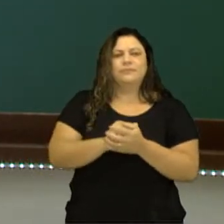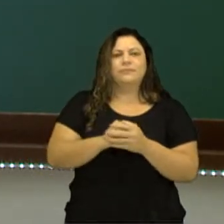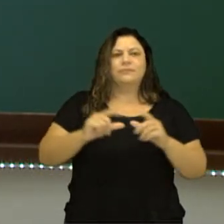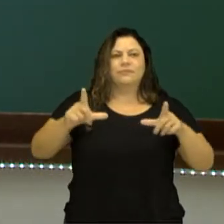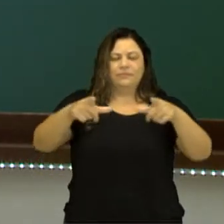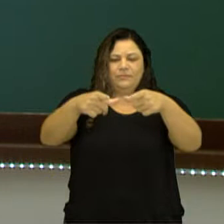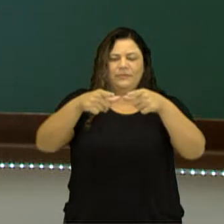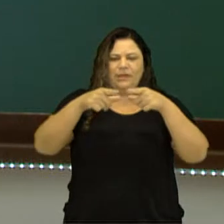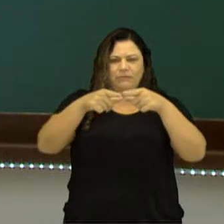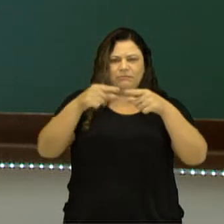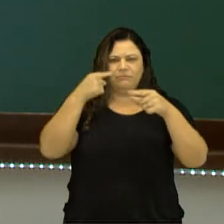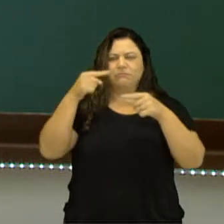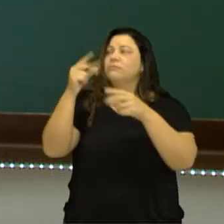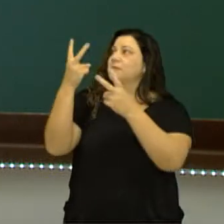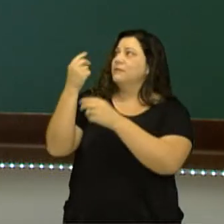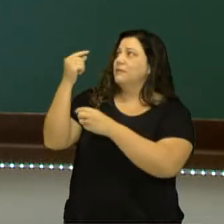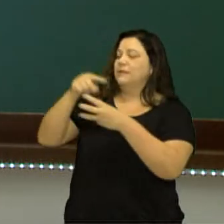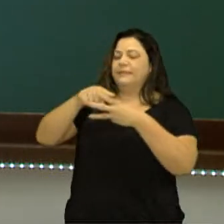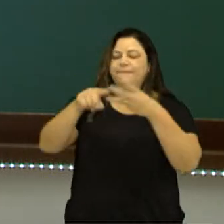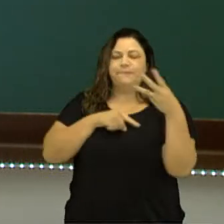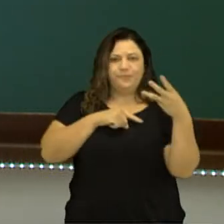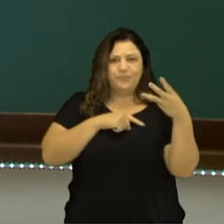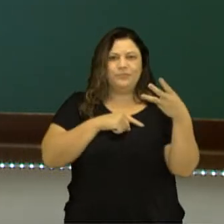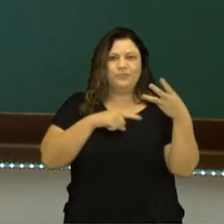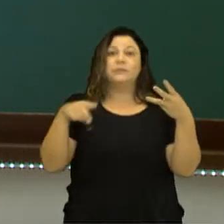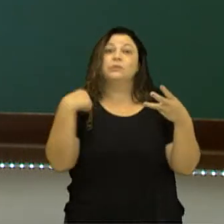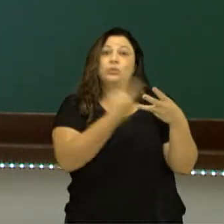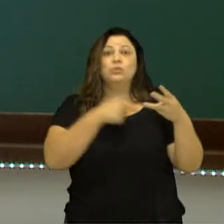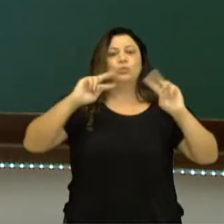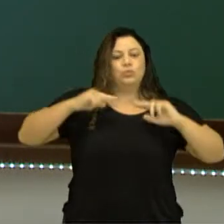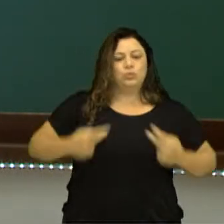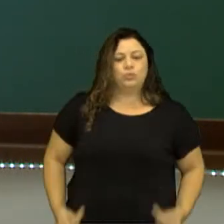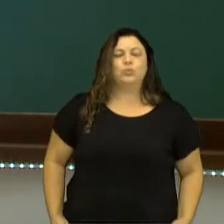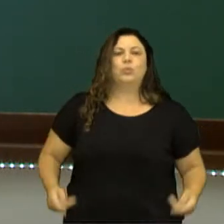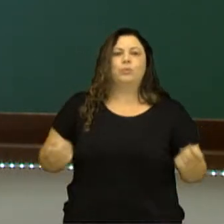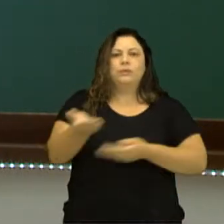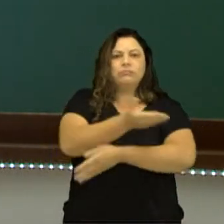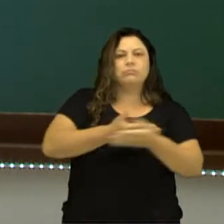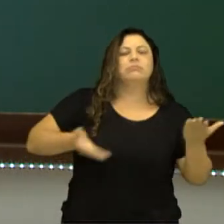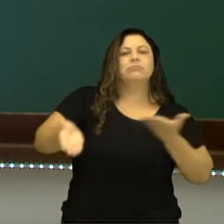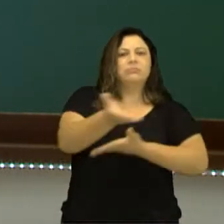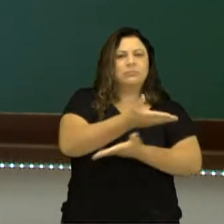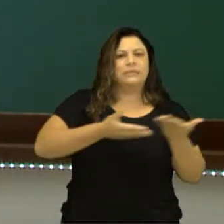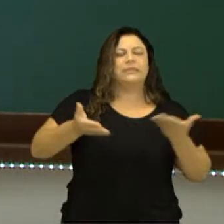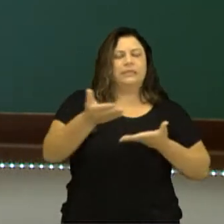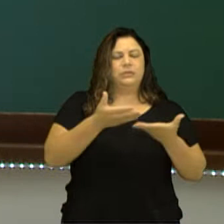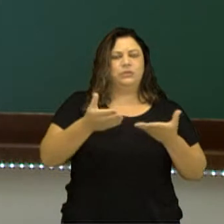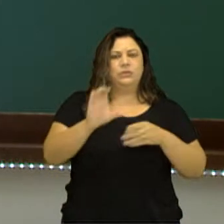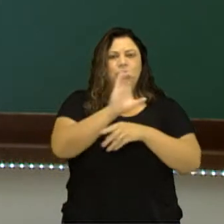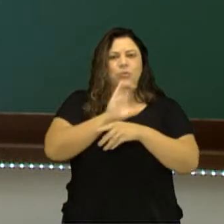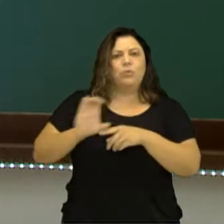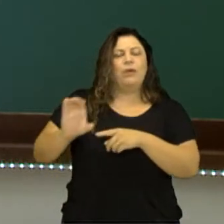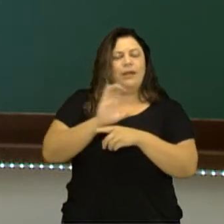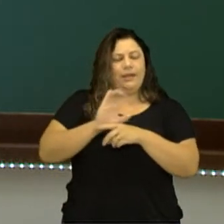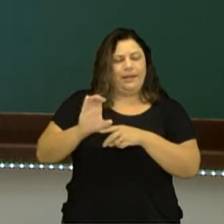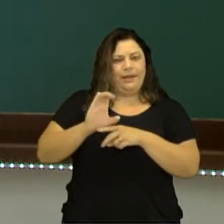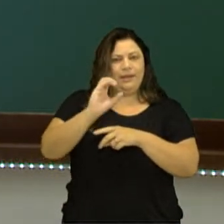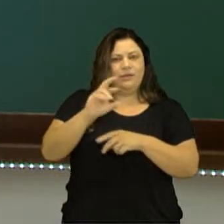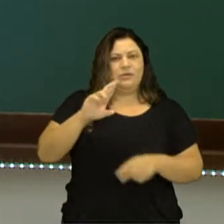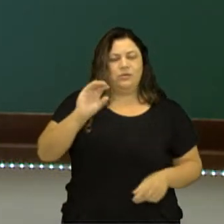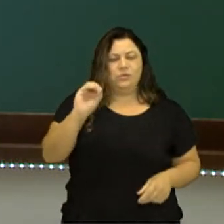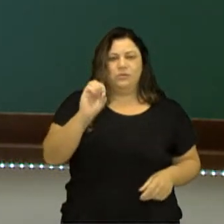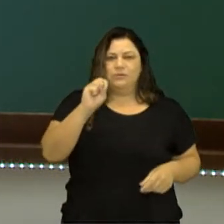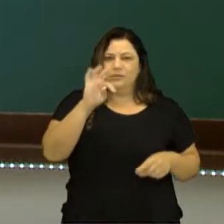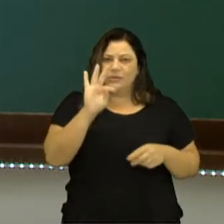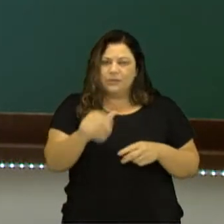dessas três camadas. Nós, seres humanos, interagimos com a camada crosta terrestre.